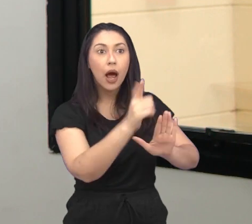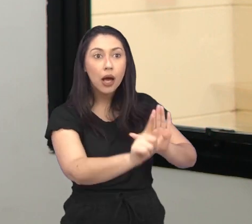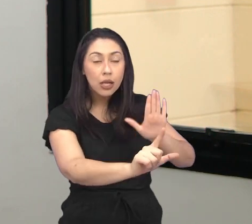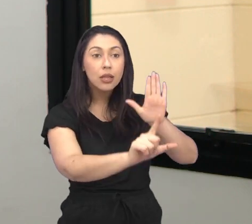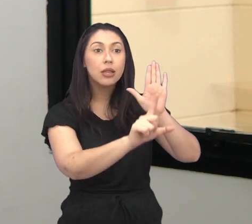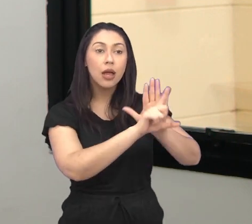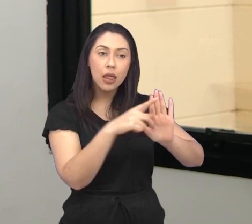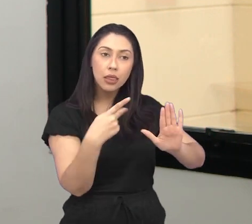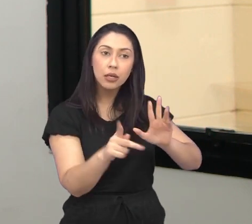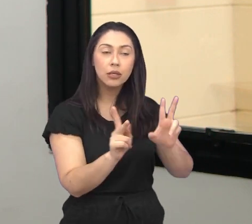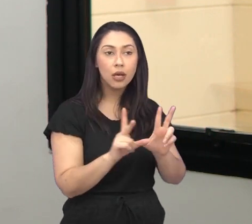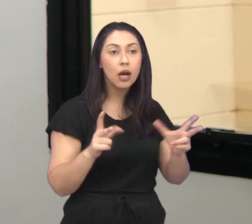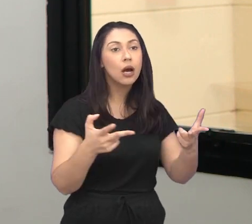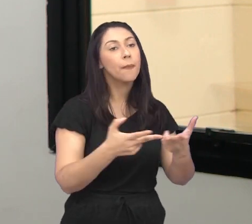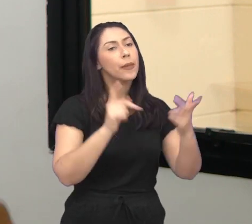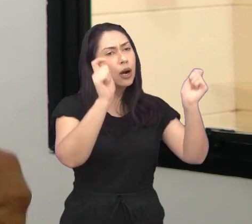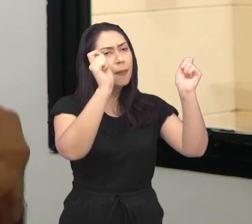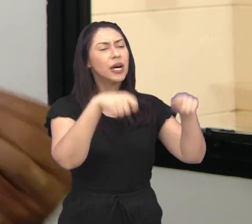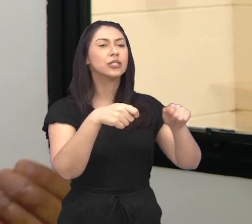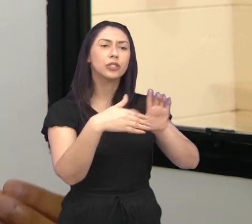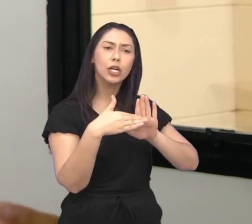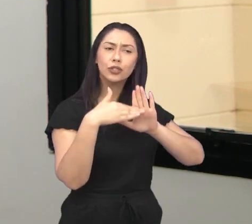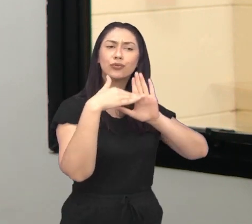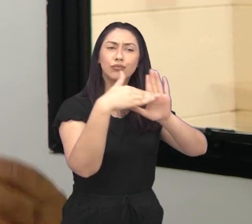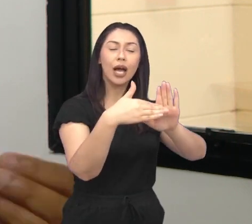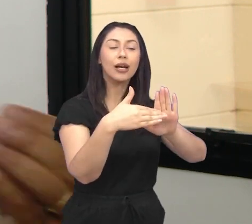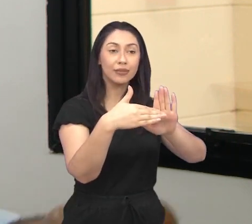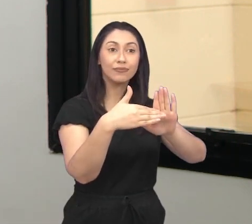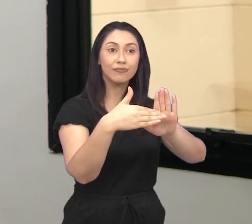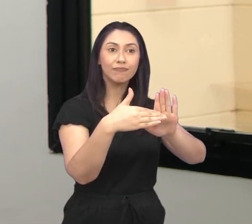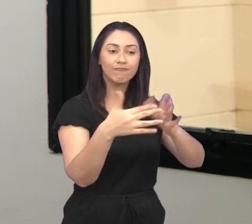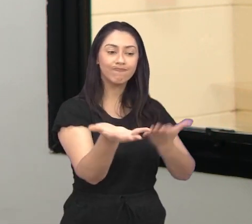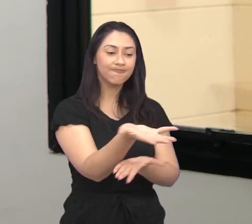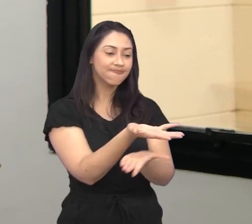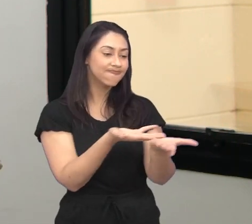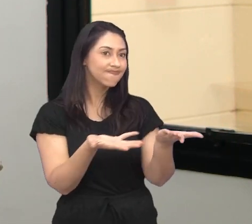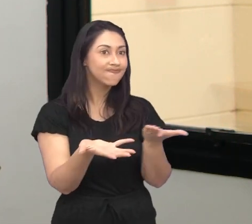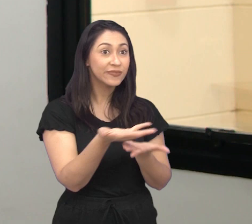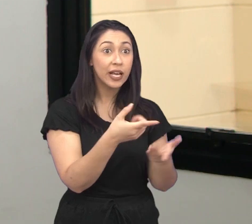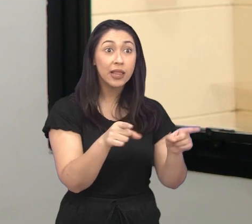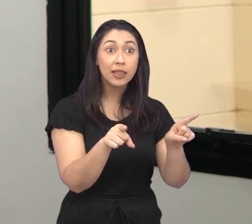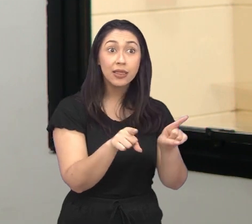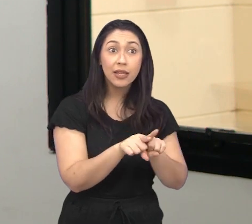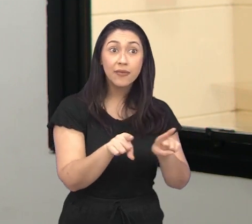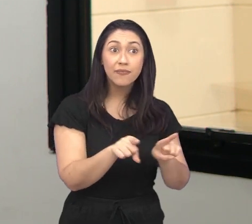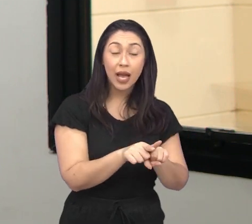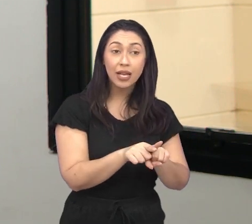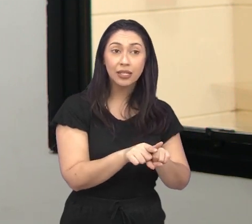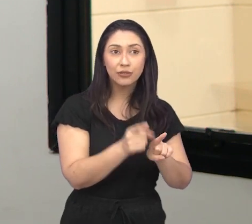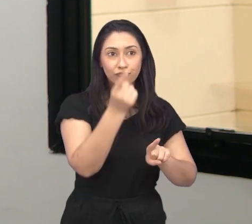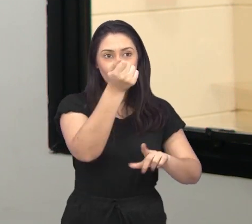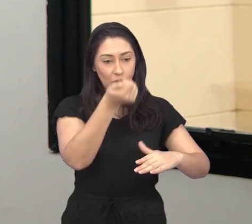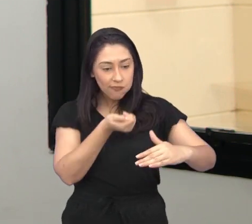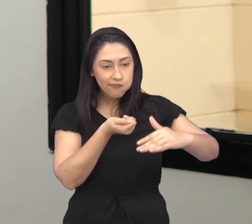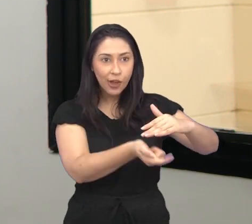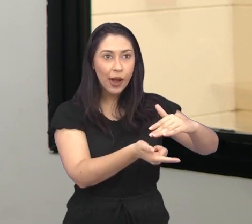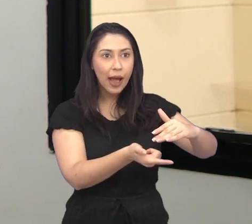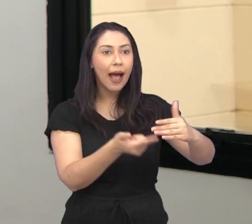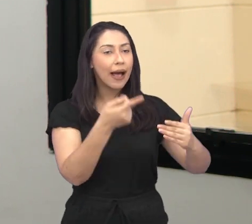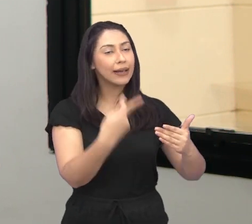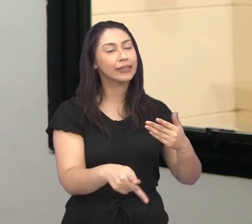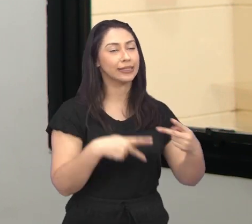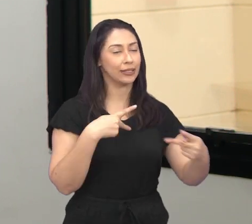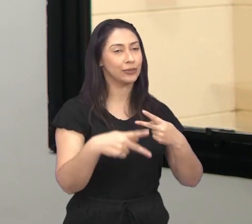leis aqui na Câmara que possam melhorar, possibilitar a integração e a chegada desses investimentos no